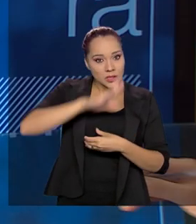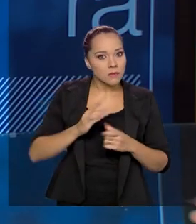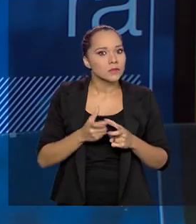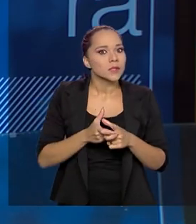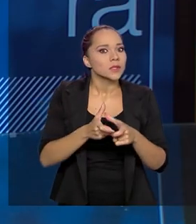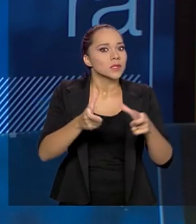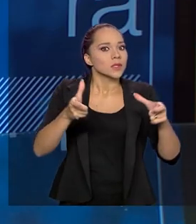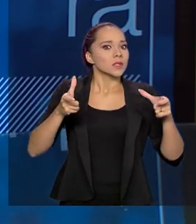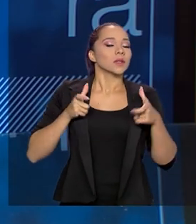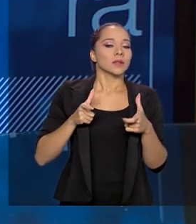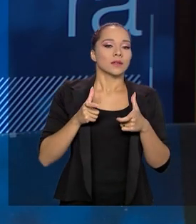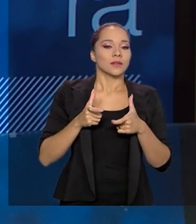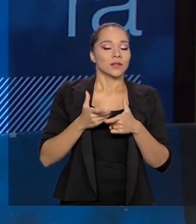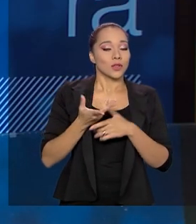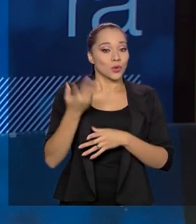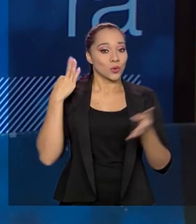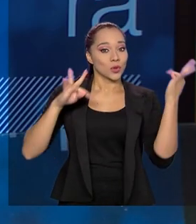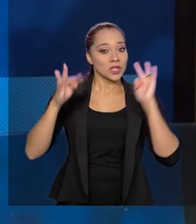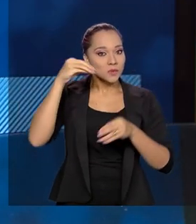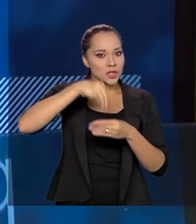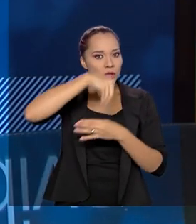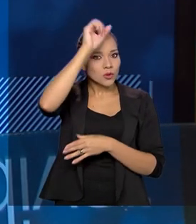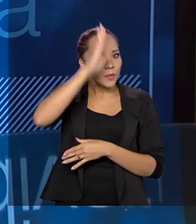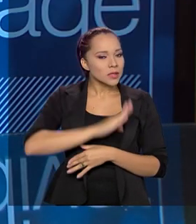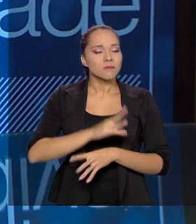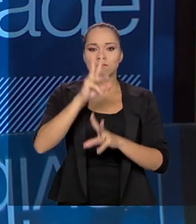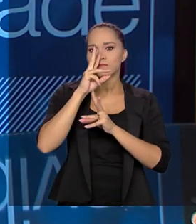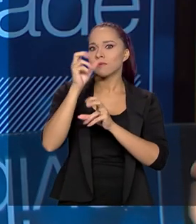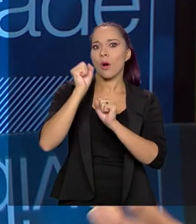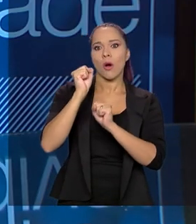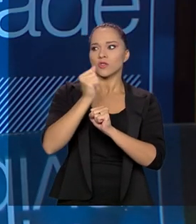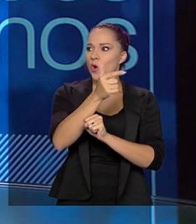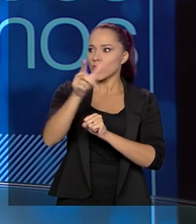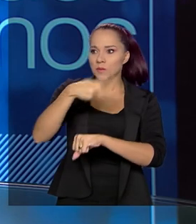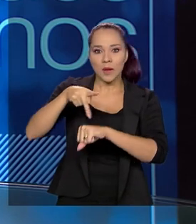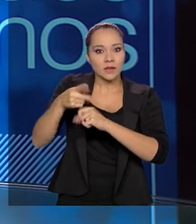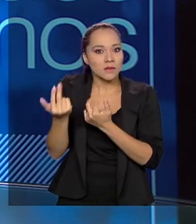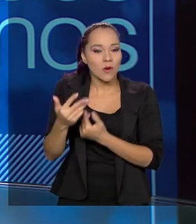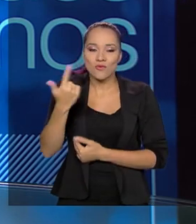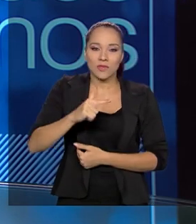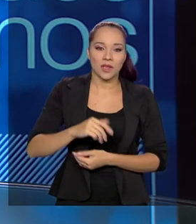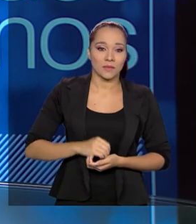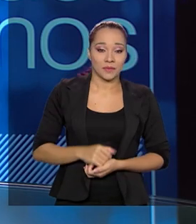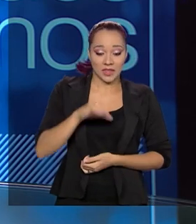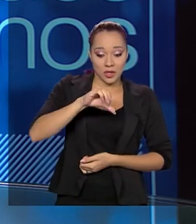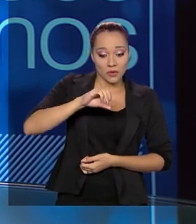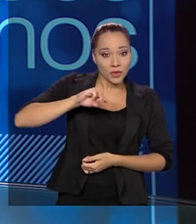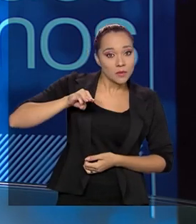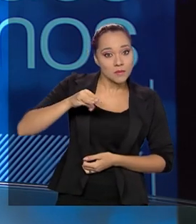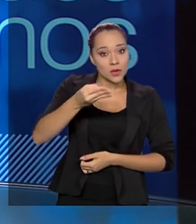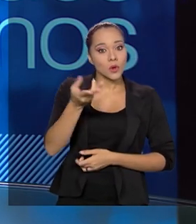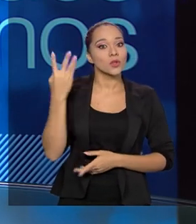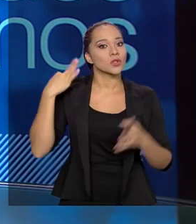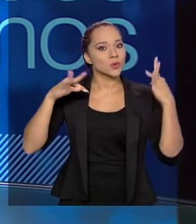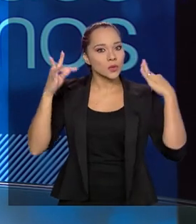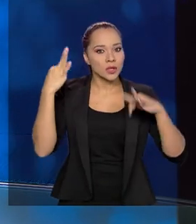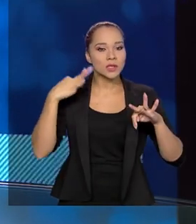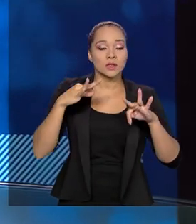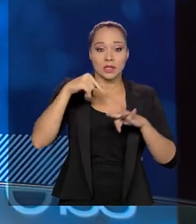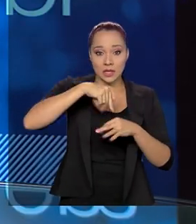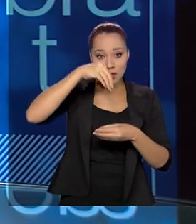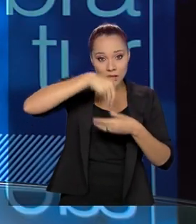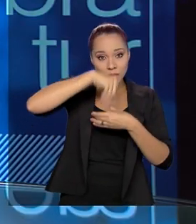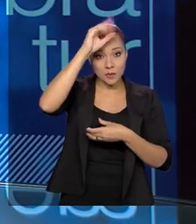Brasil tem um turismo interno fortíssimo, que poucos países no mundo têm. Nós temos 90 milhões de turistas dentro do Brasil que viajam o nosso país.